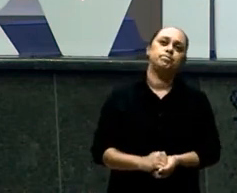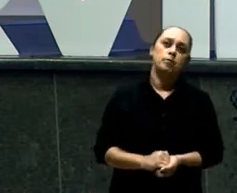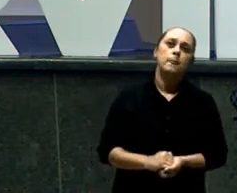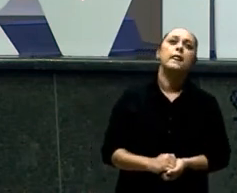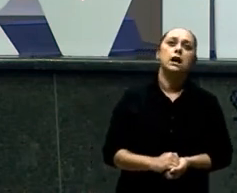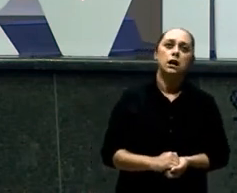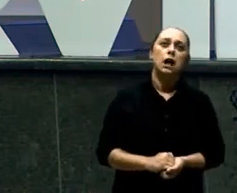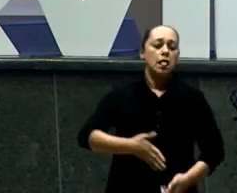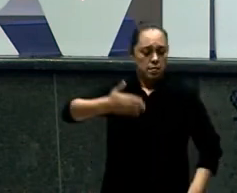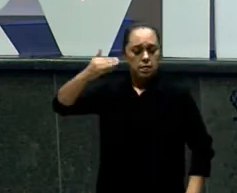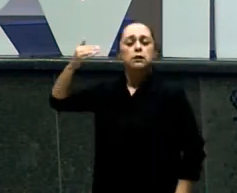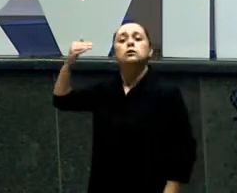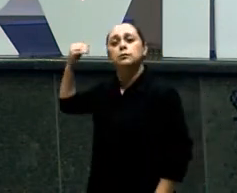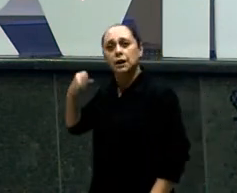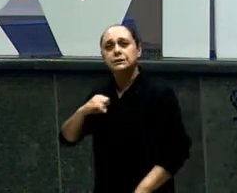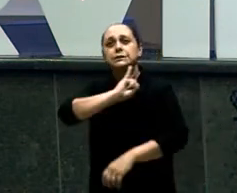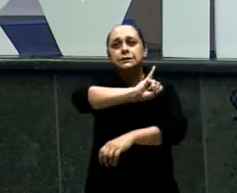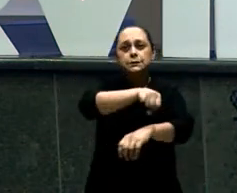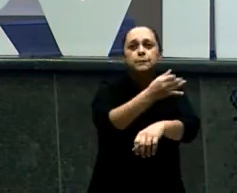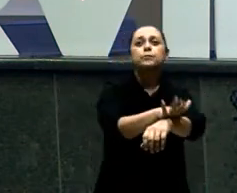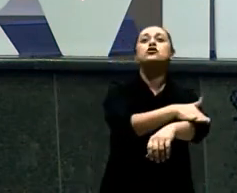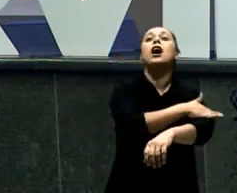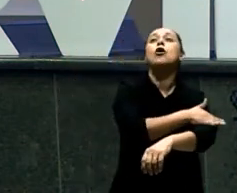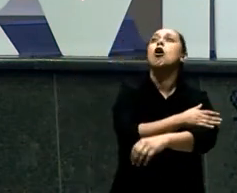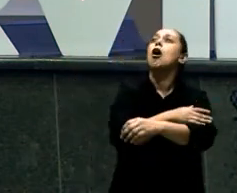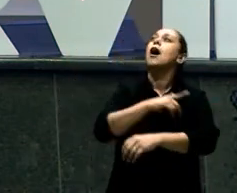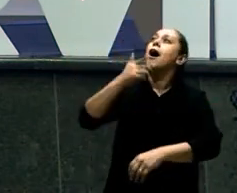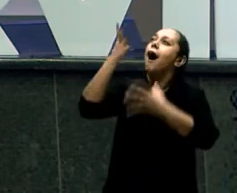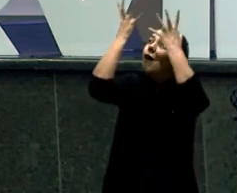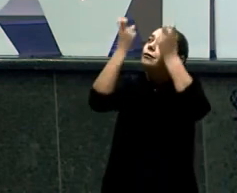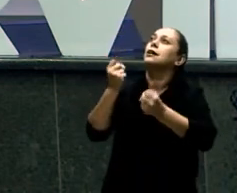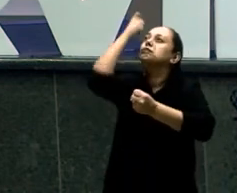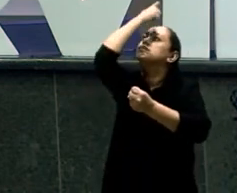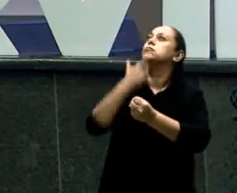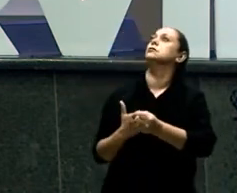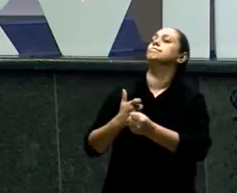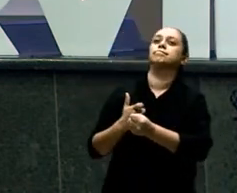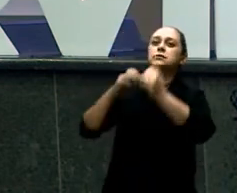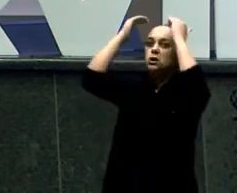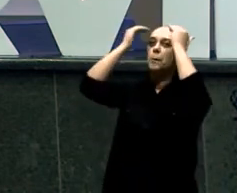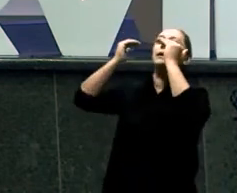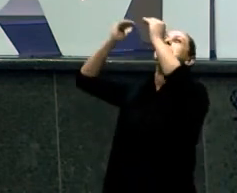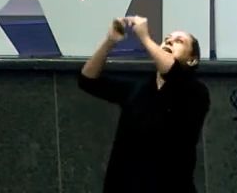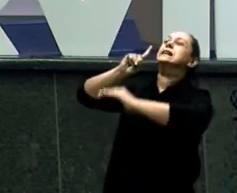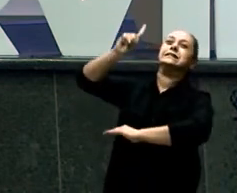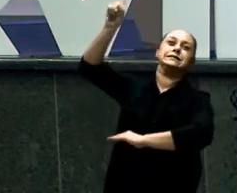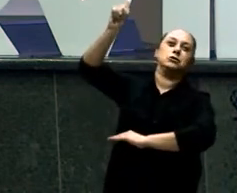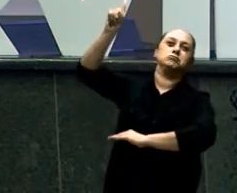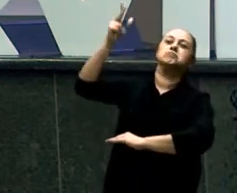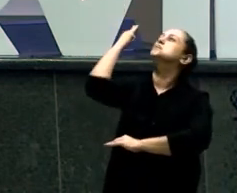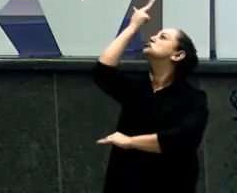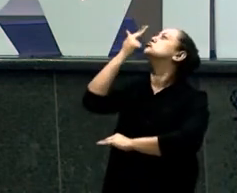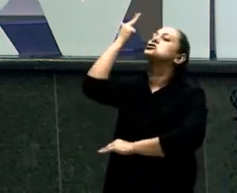conquistar Sendo o que ele Sempre foi feito Para ser Pastor Ó